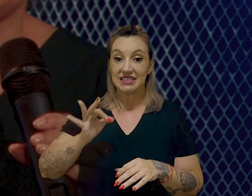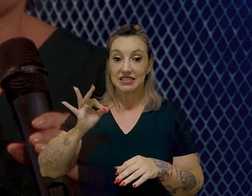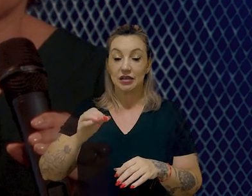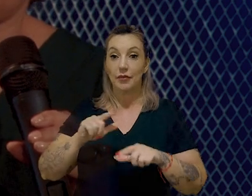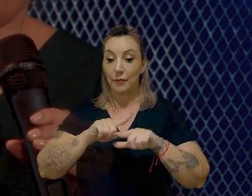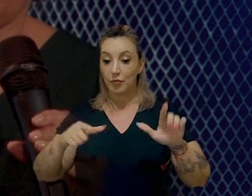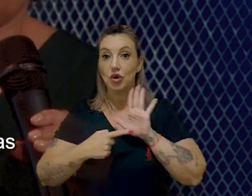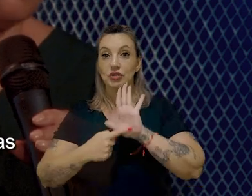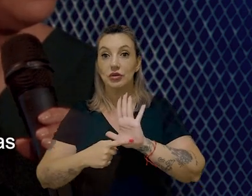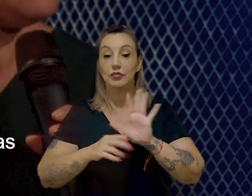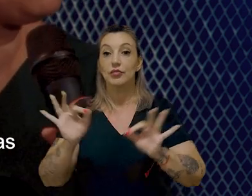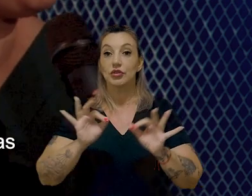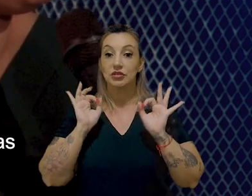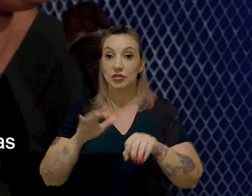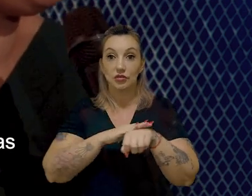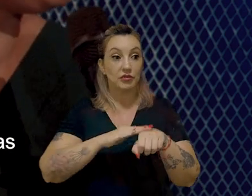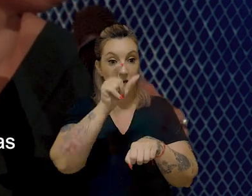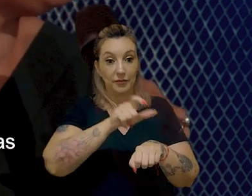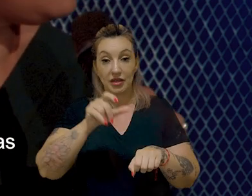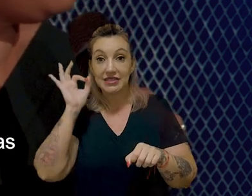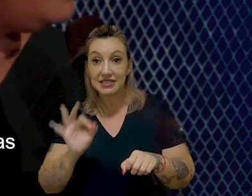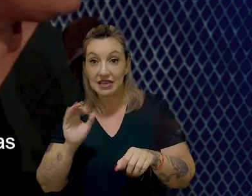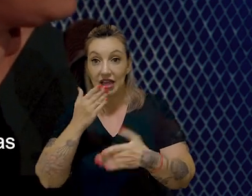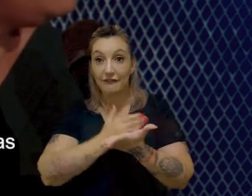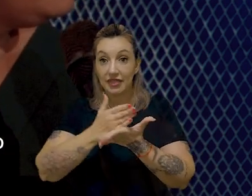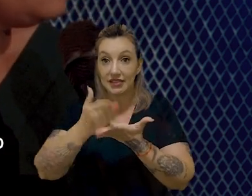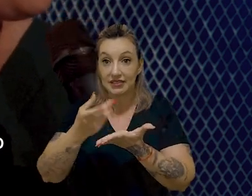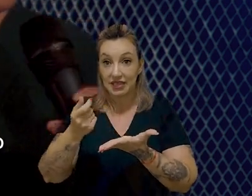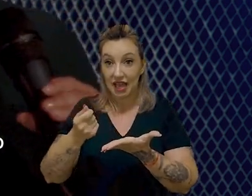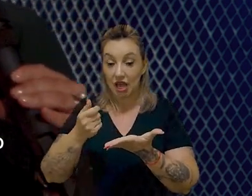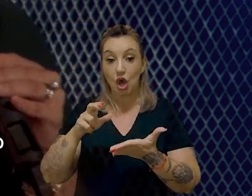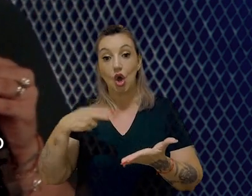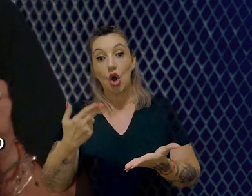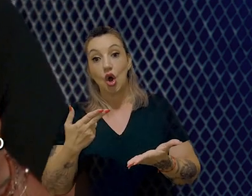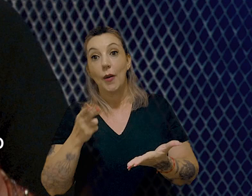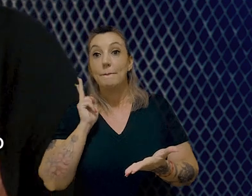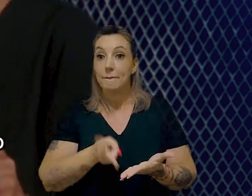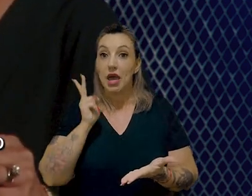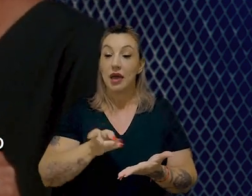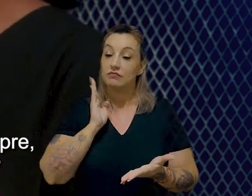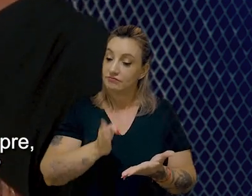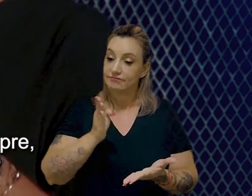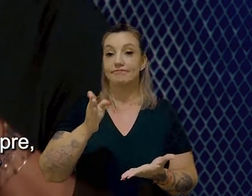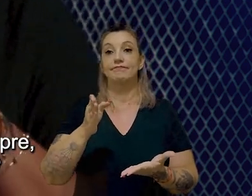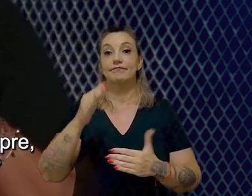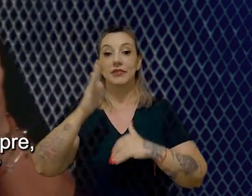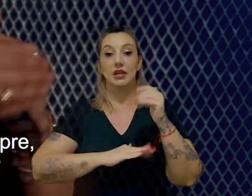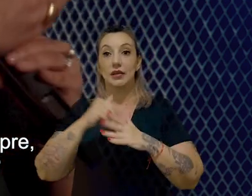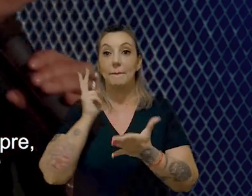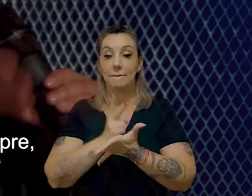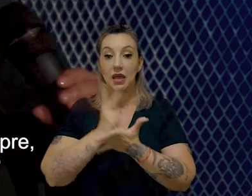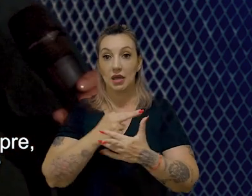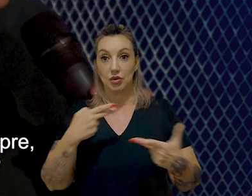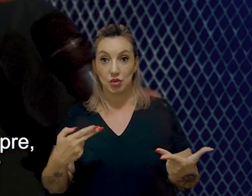pondo na mesa os projetos certos e conversando com as pessoas certas para financiar eles. Ou a gente está indo para o mesmo caminho de sempre, construindo as mesmas